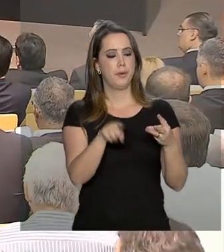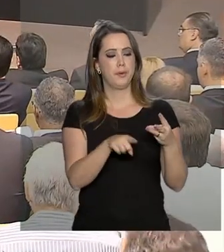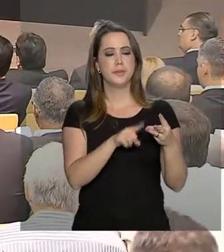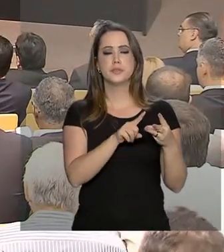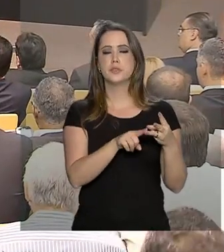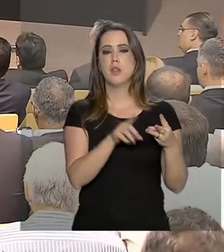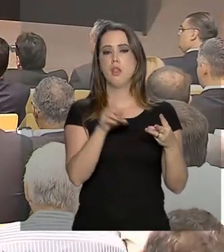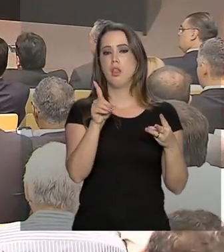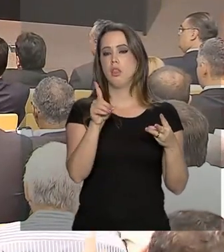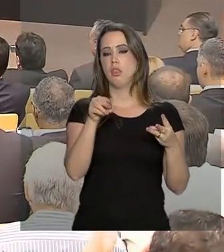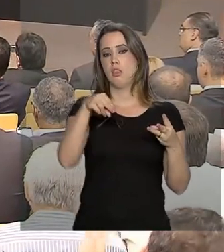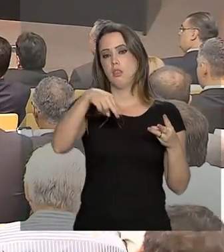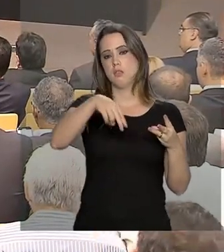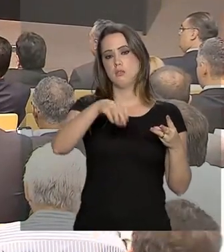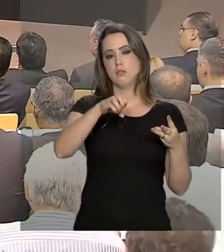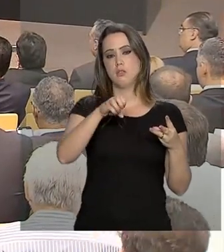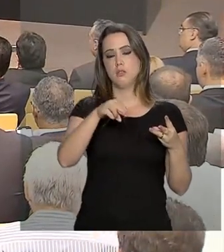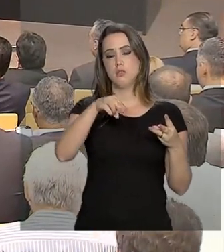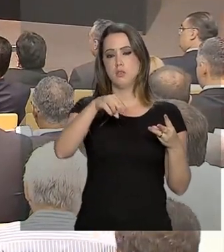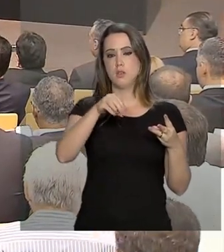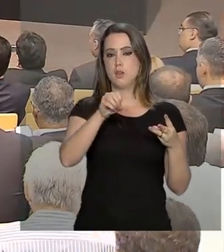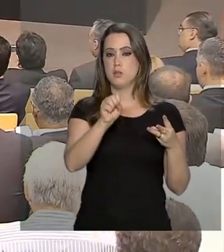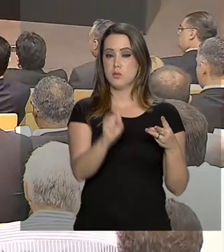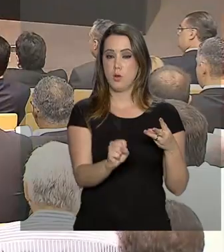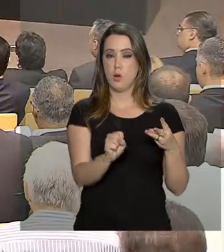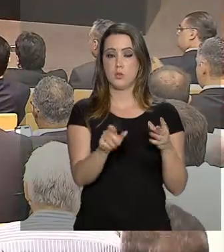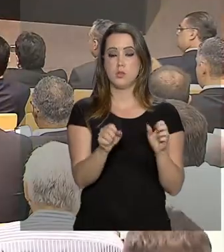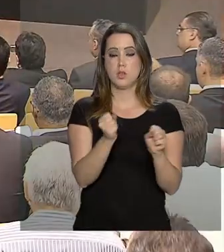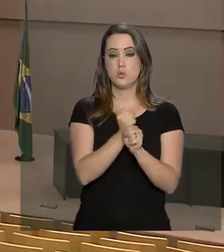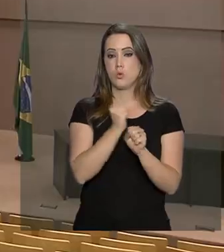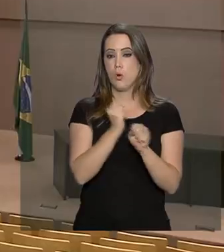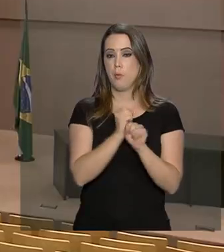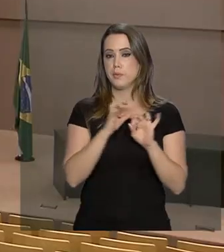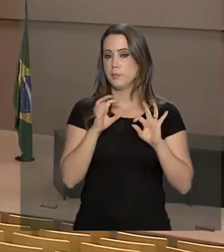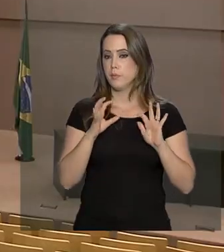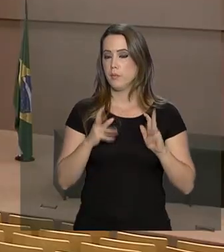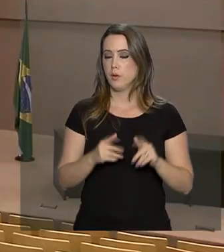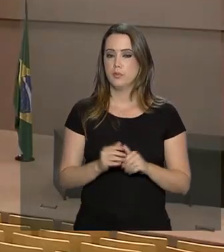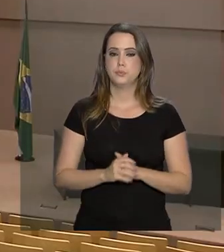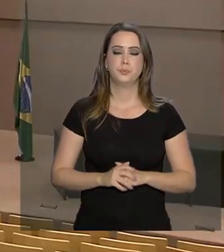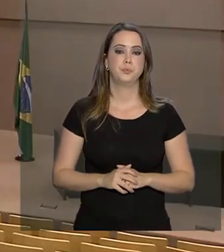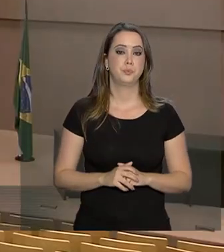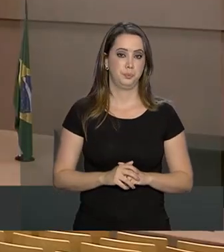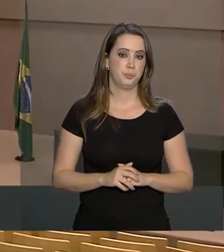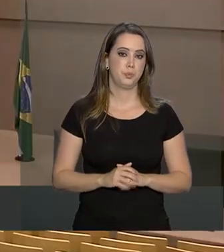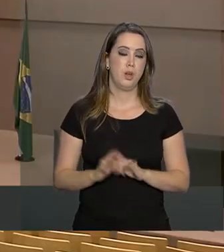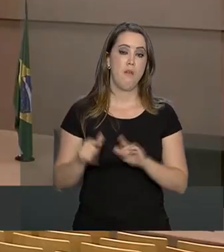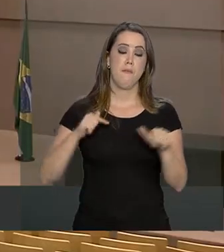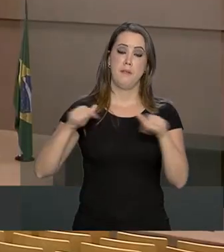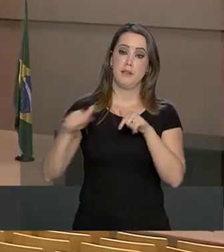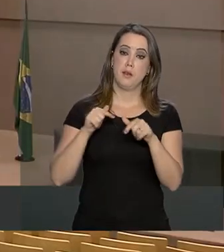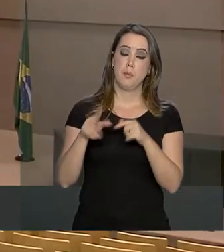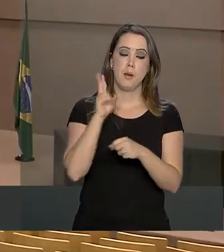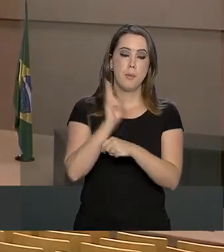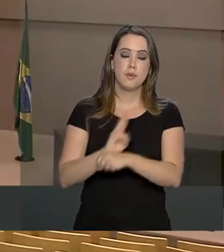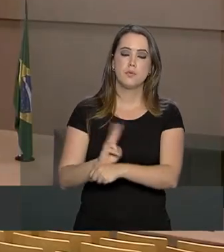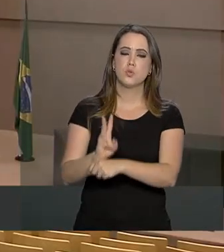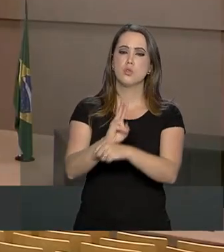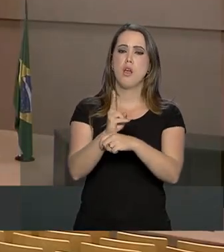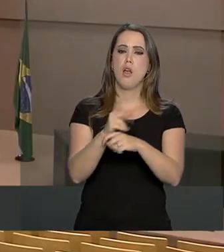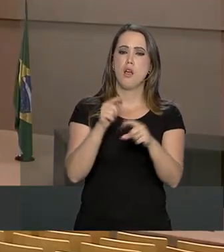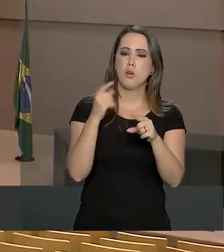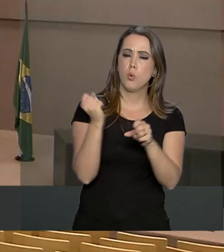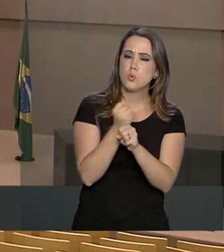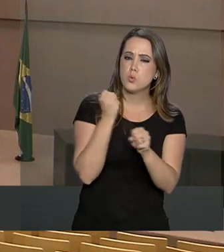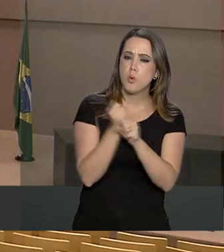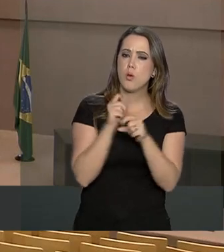DNOS, Departamento Nacional de Obras e Saneamento. Além de trabalhar na reabilitação dessas estruturas, o